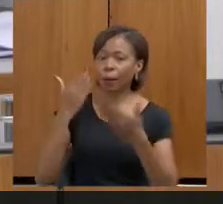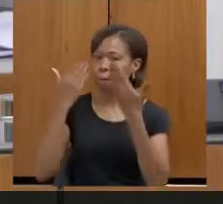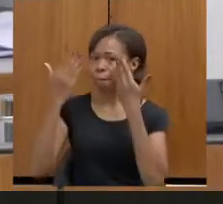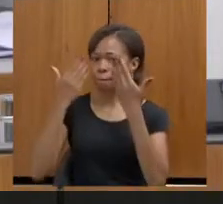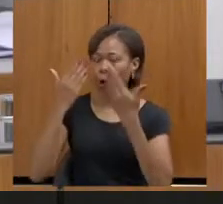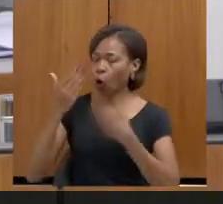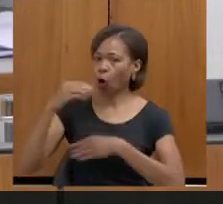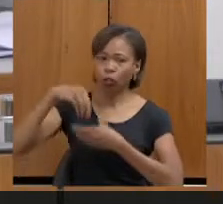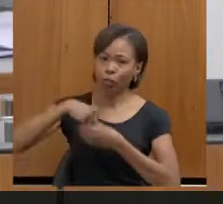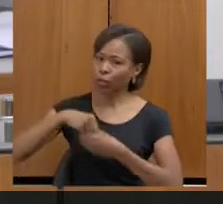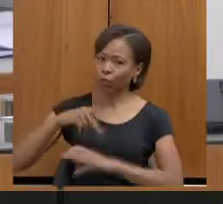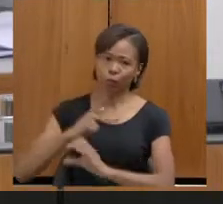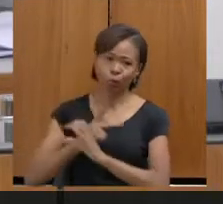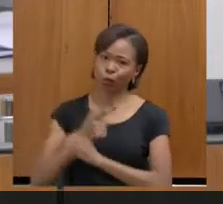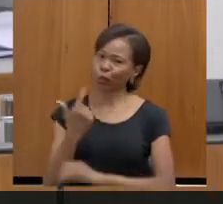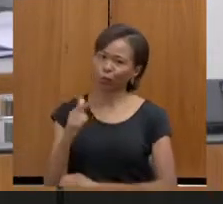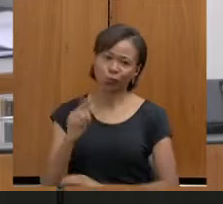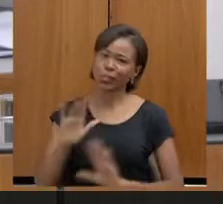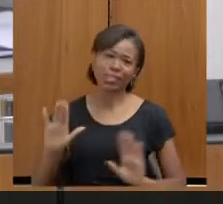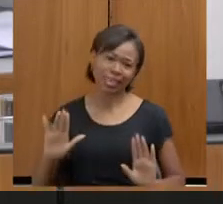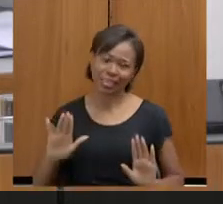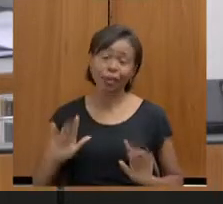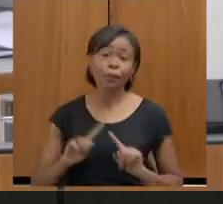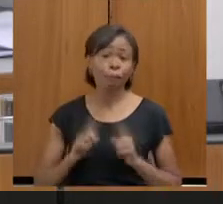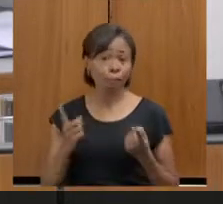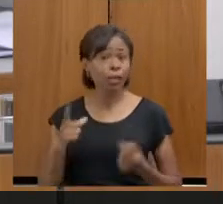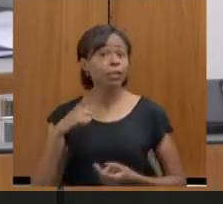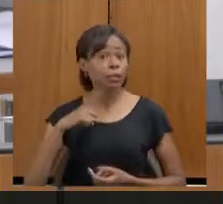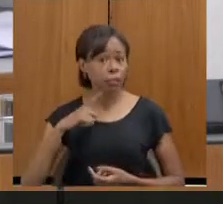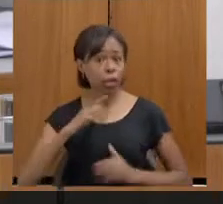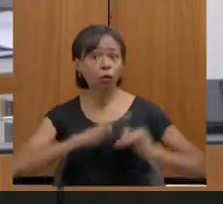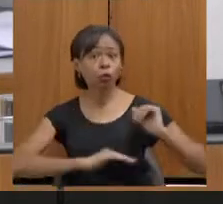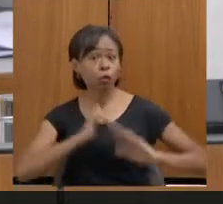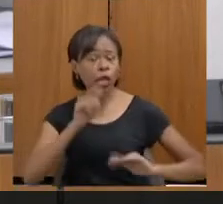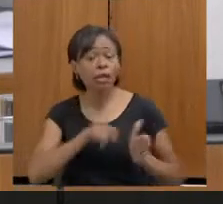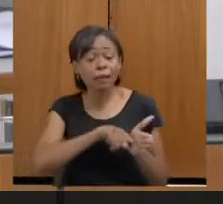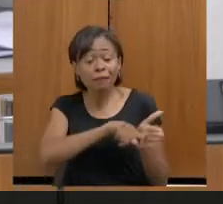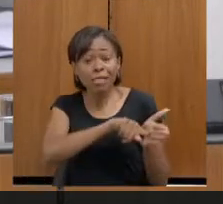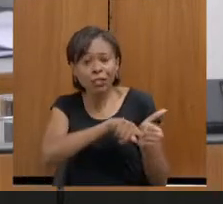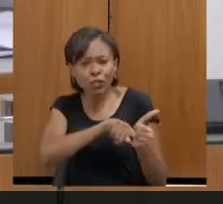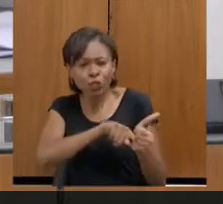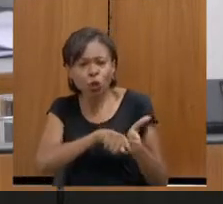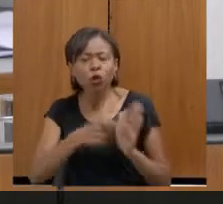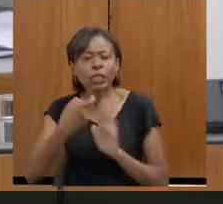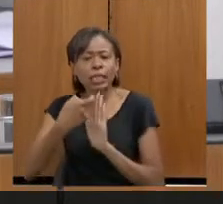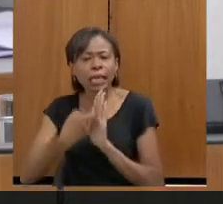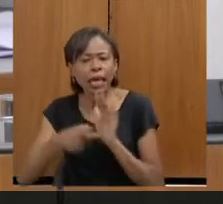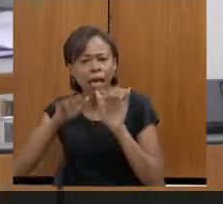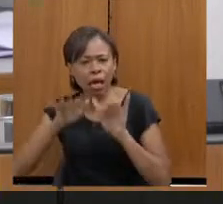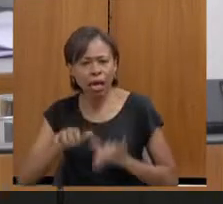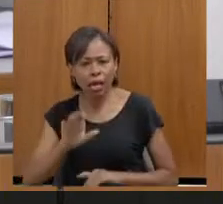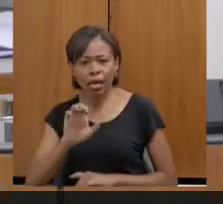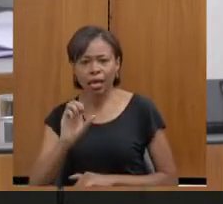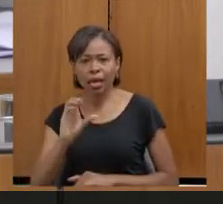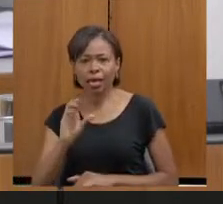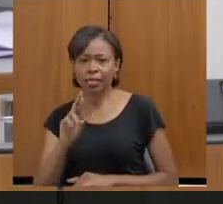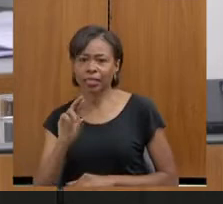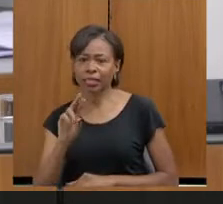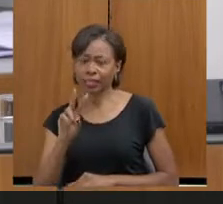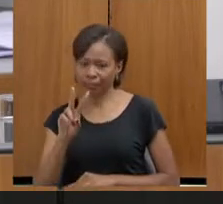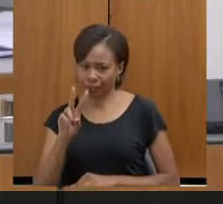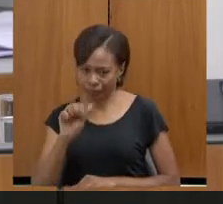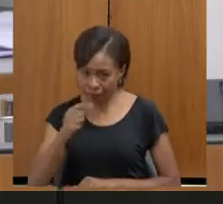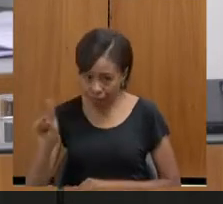carreira o cargo de psicólogo. Mas a gente tem profissionais, investigadores, escrivãs, que têm formação em psicologia, então,